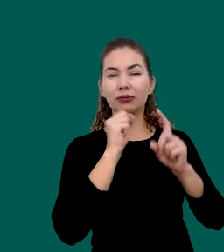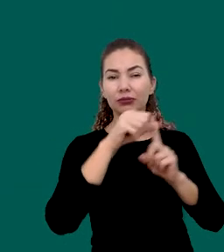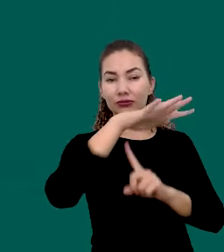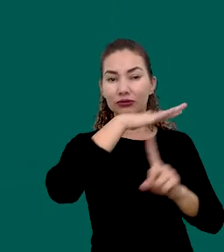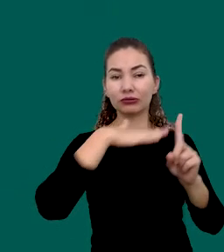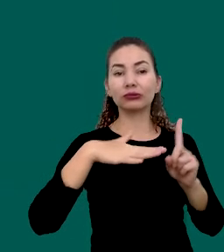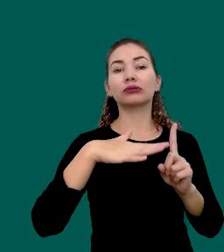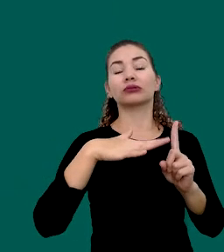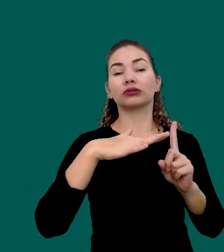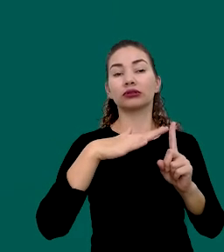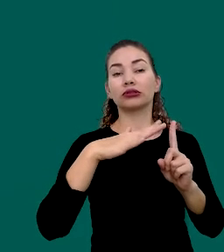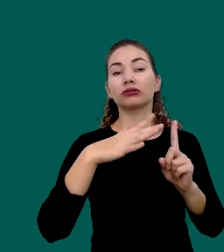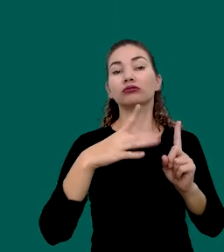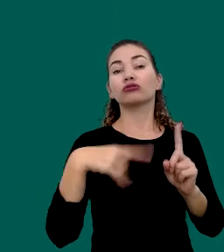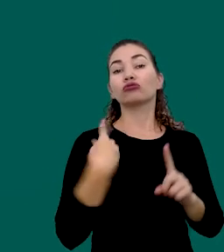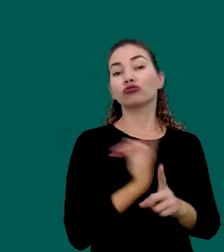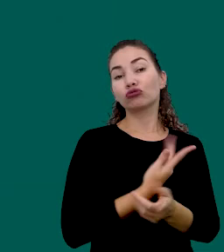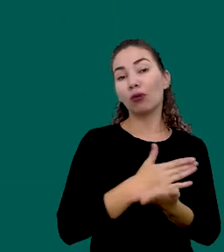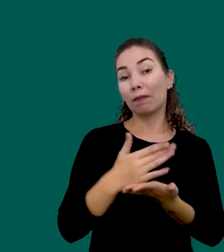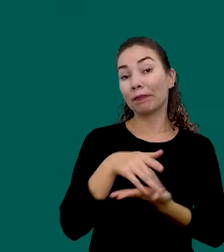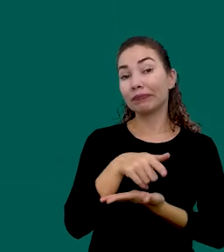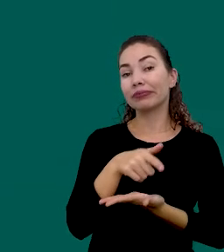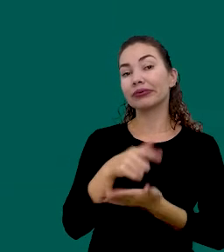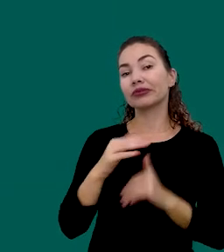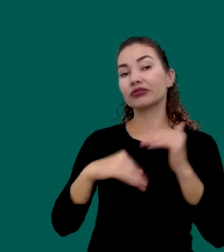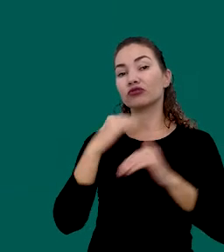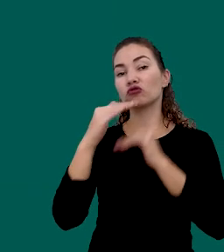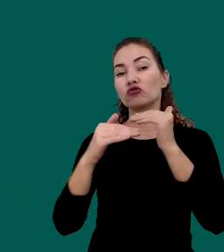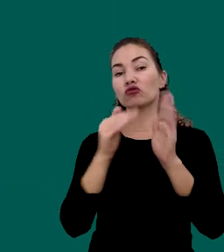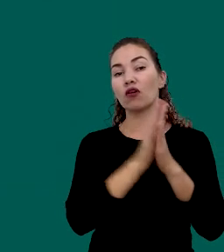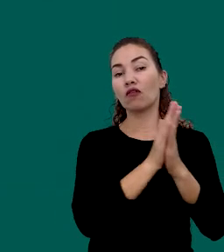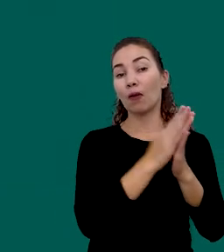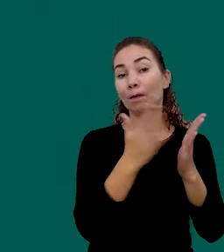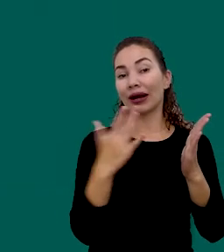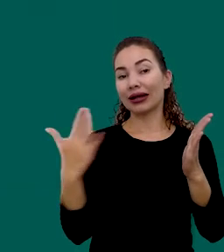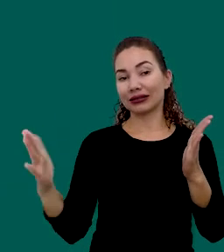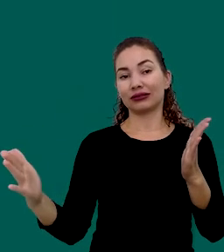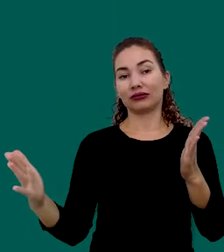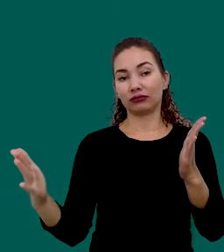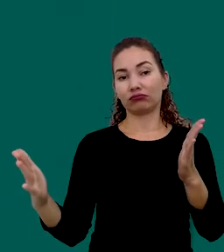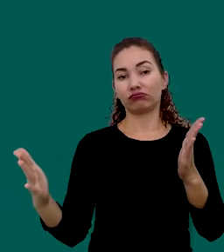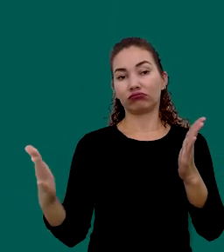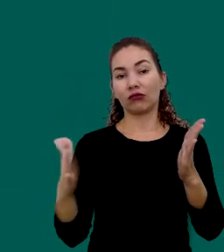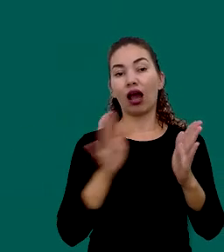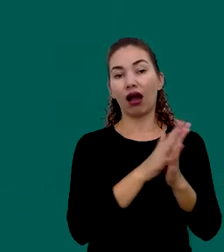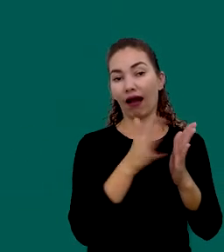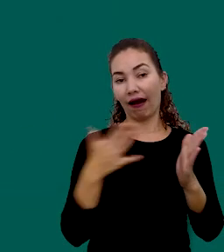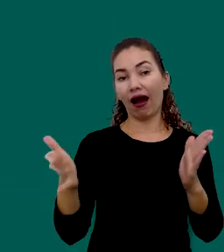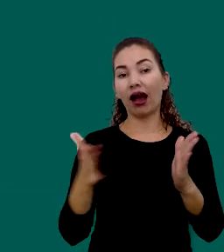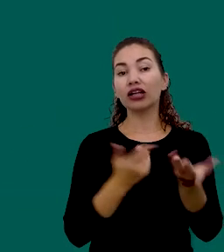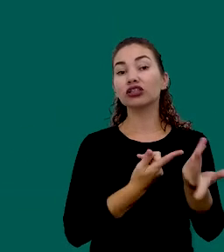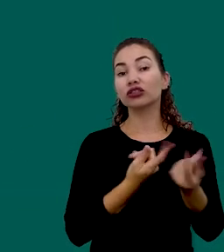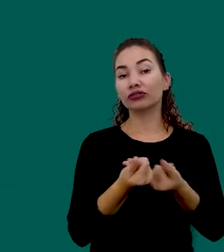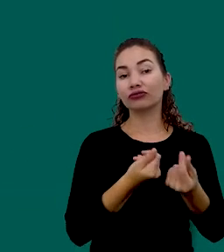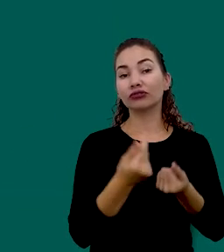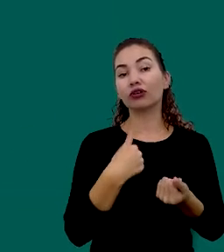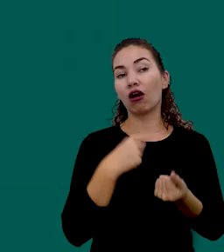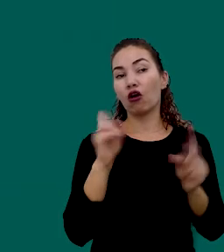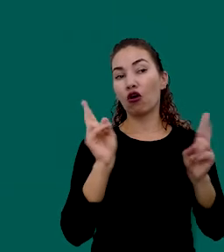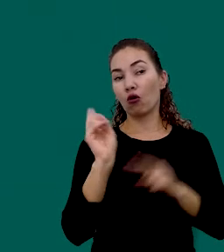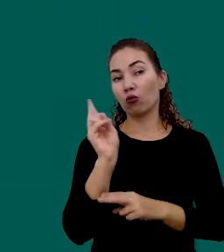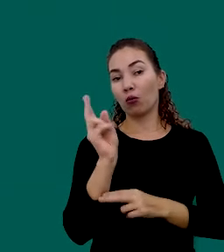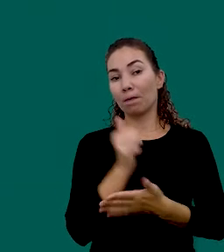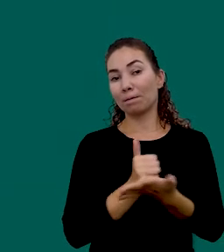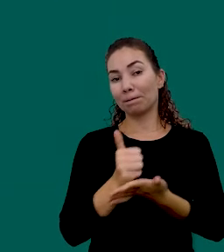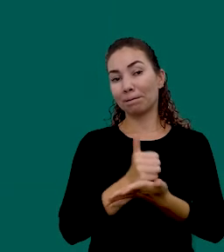A gente A partir disso Desenvolveu Uma cartilha Uma cartilha Financeira Que eu chamaria De